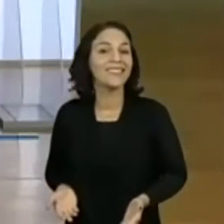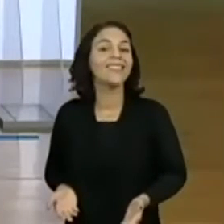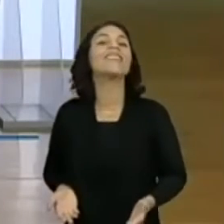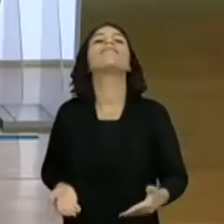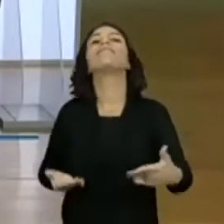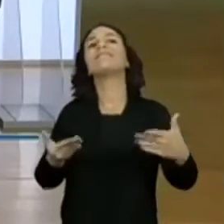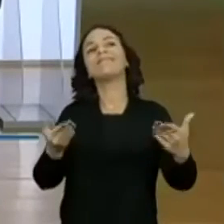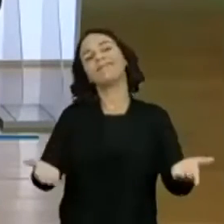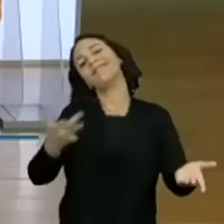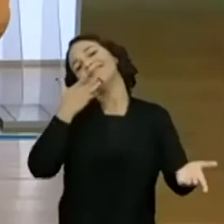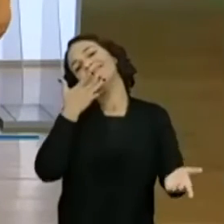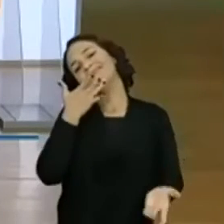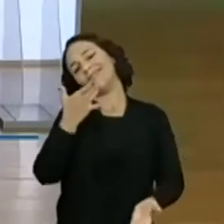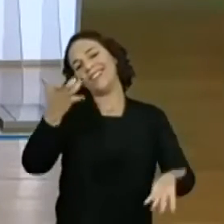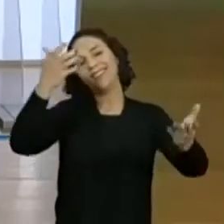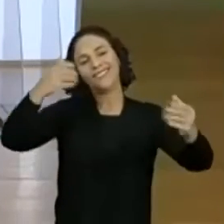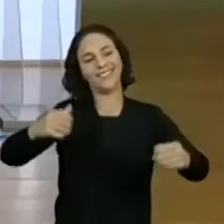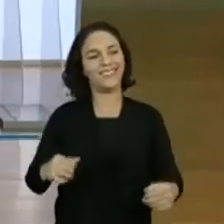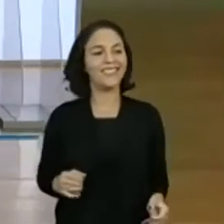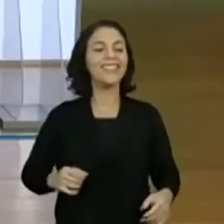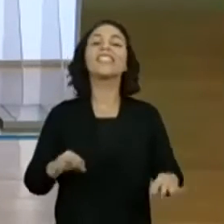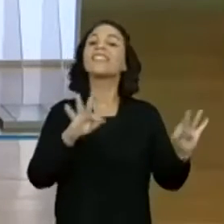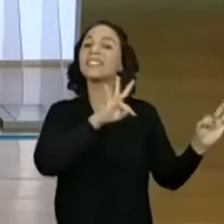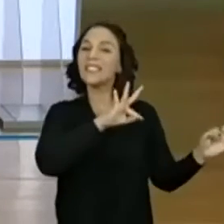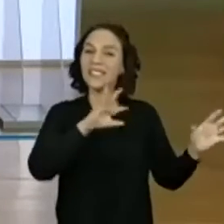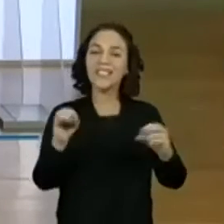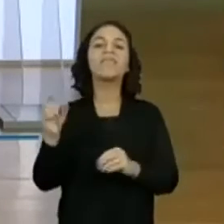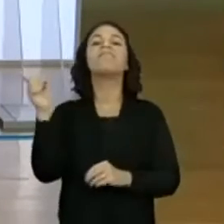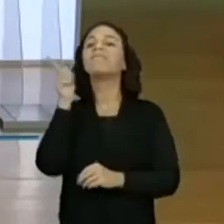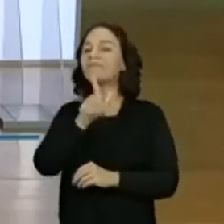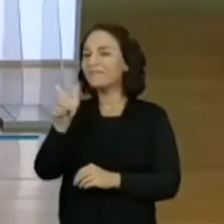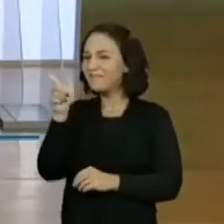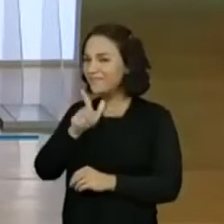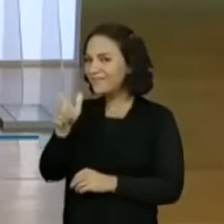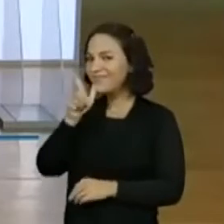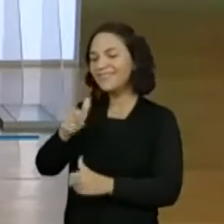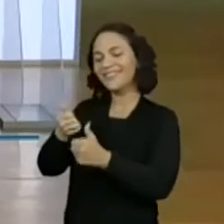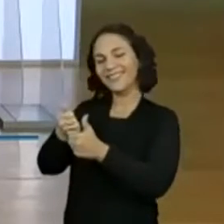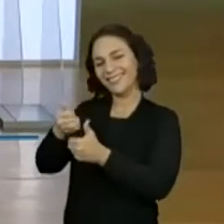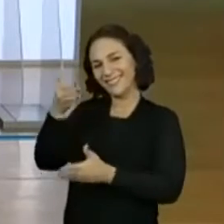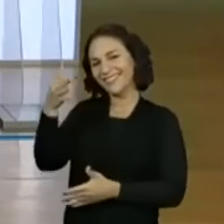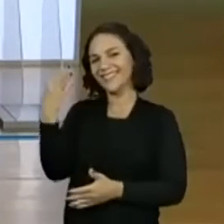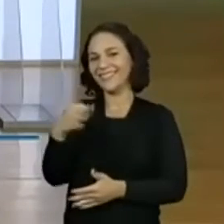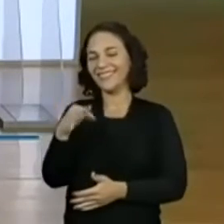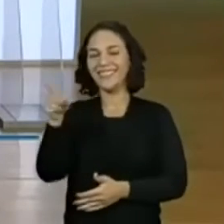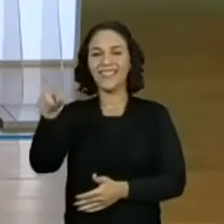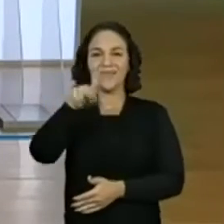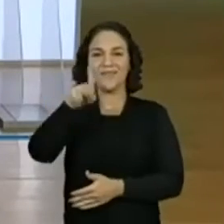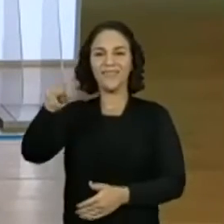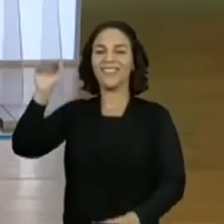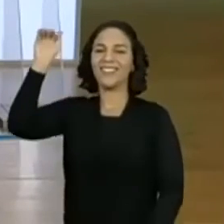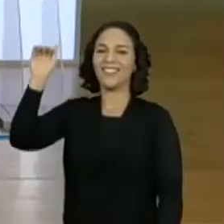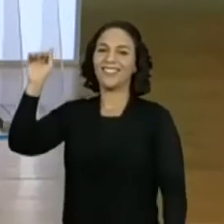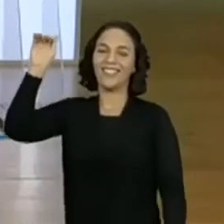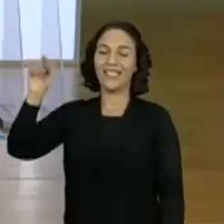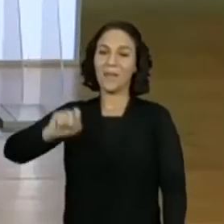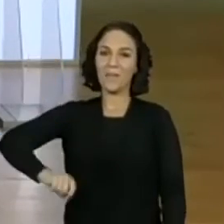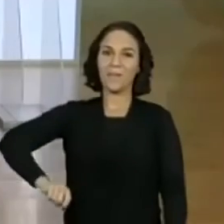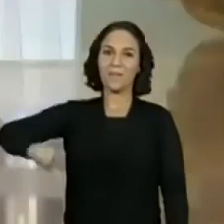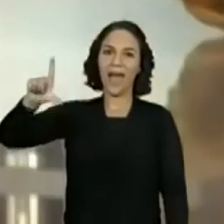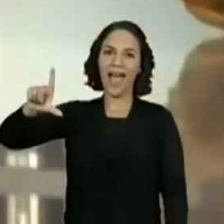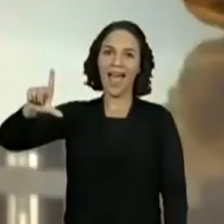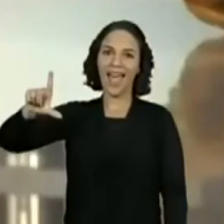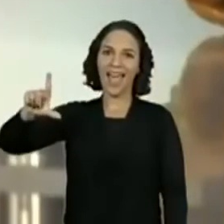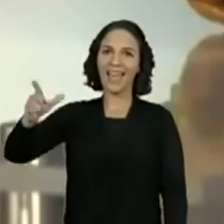Muito fácil ficou, hein? Olha, todo mundo aí acertando que realmente a professora Joyce tem